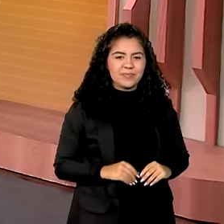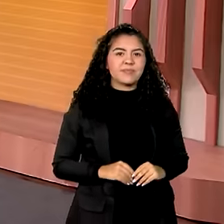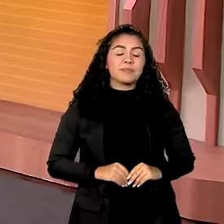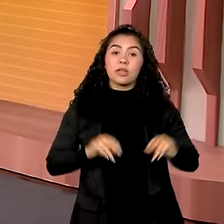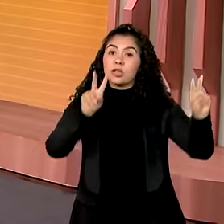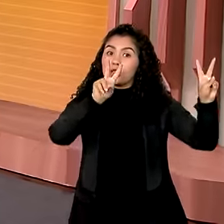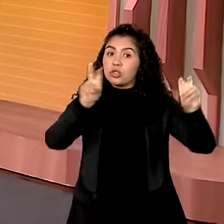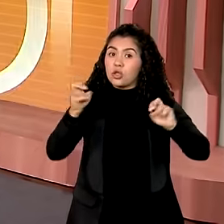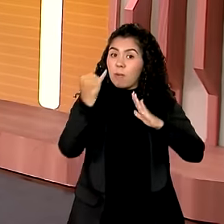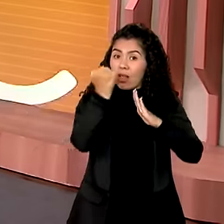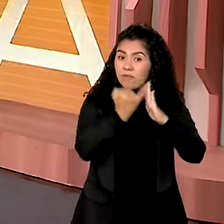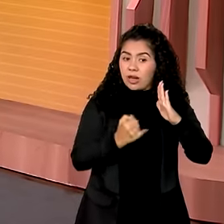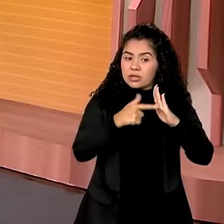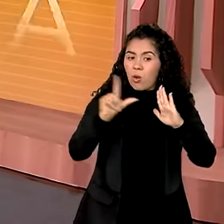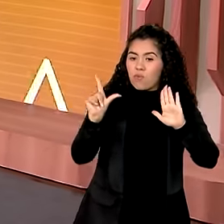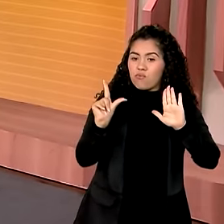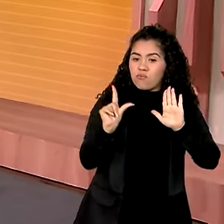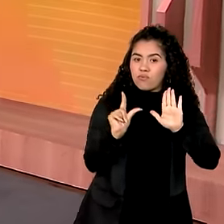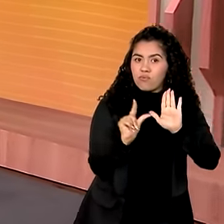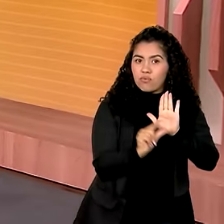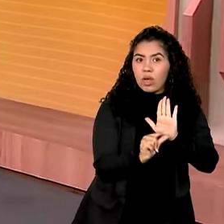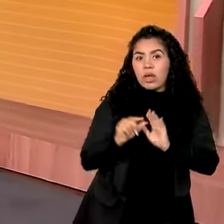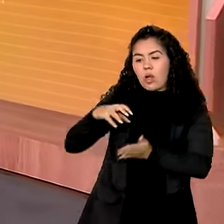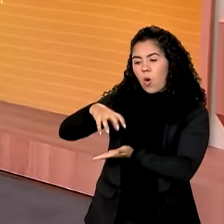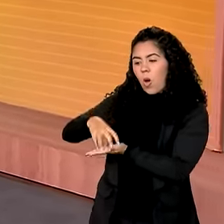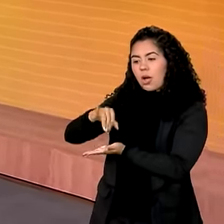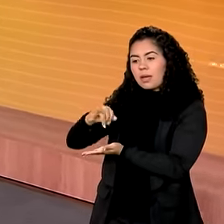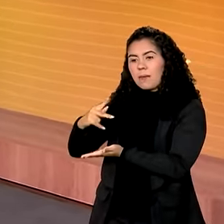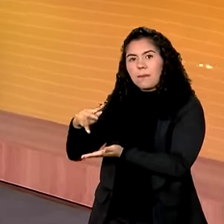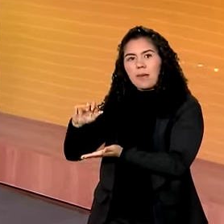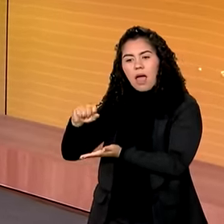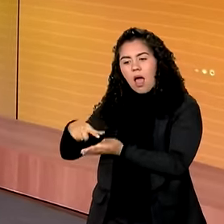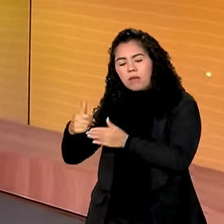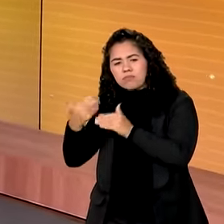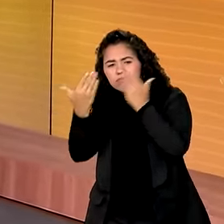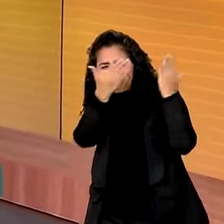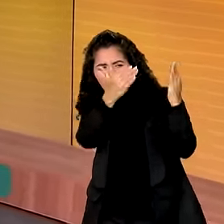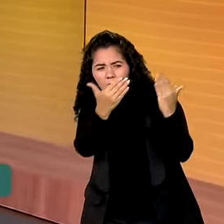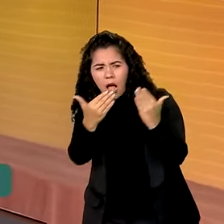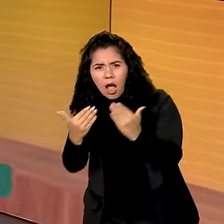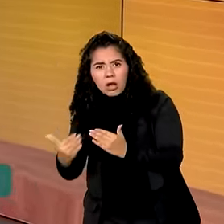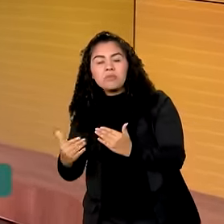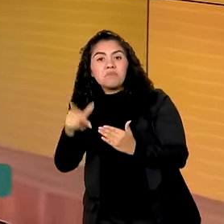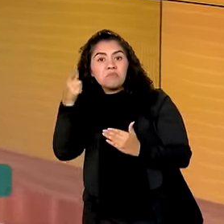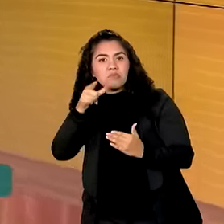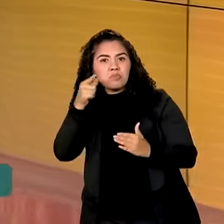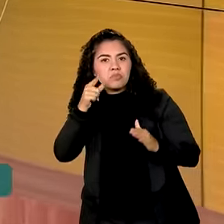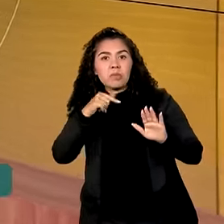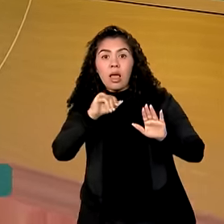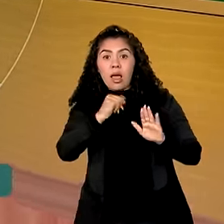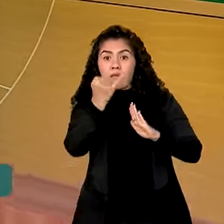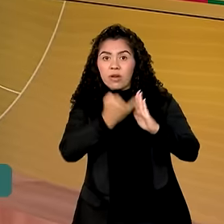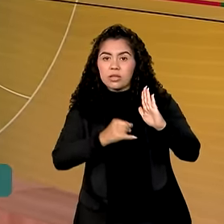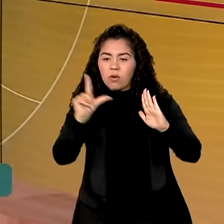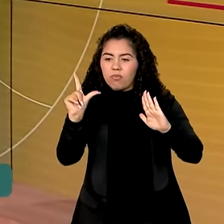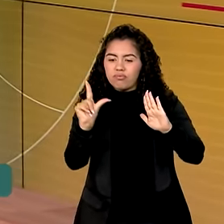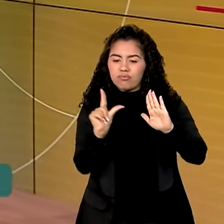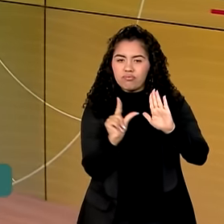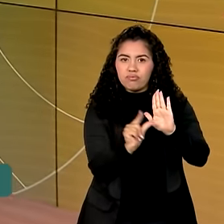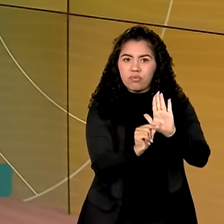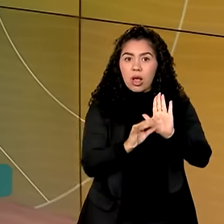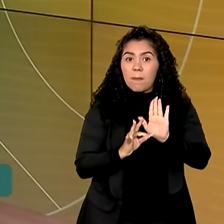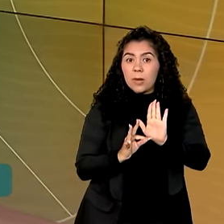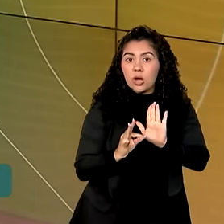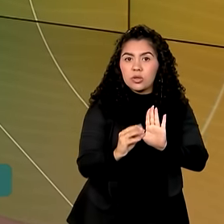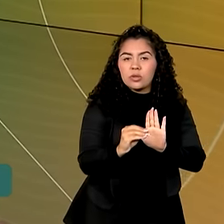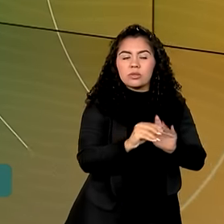Inflação em queda. Uma análise do IPEA mostra que em junho houve desaceleração da inflação para todas as faixas de